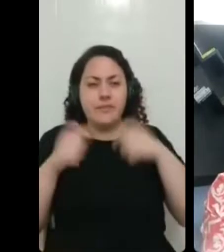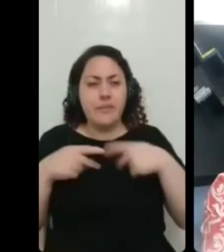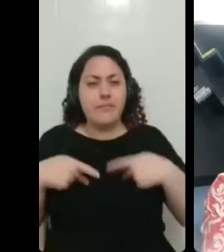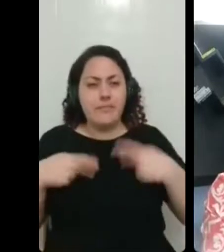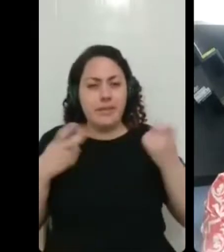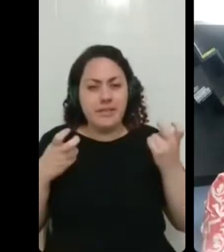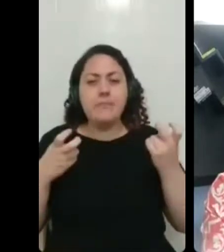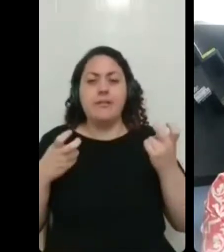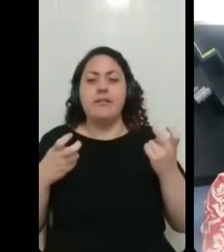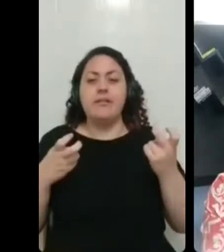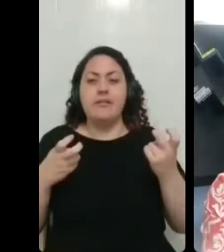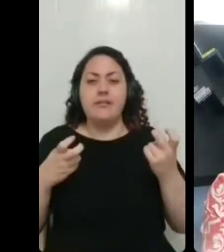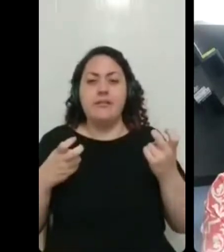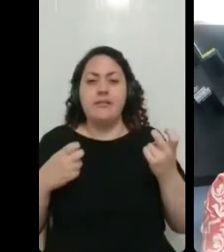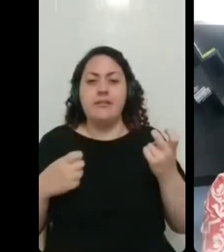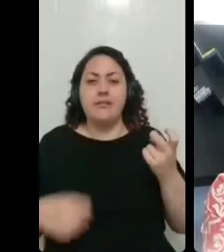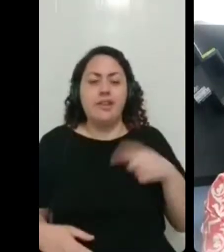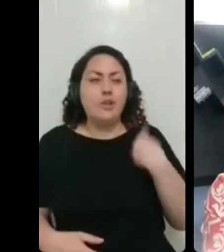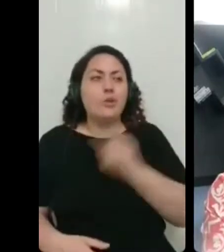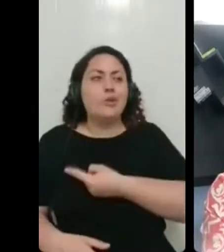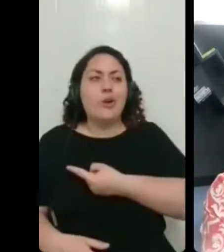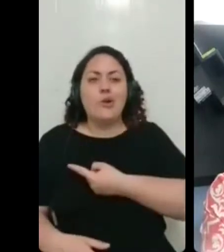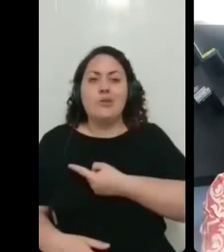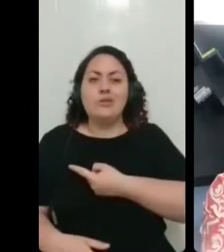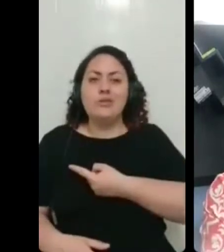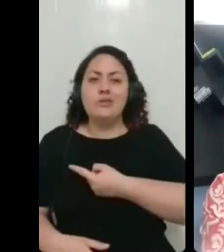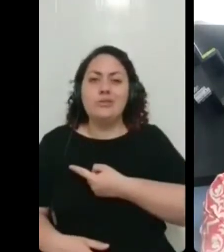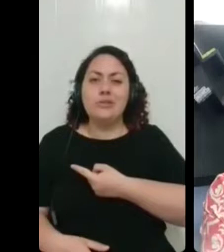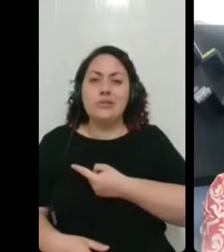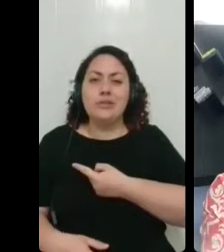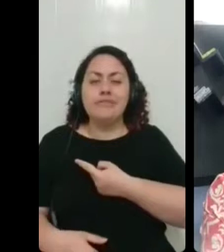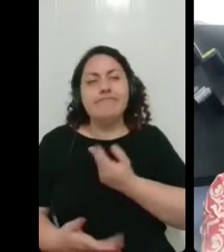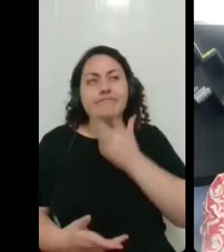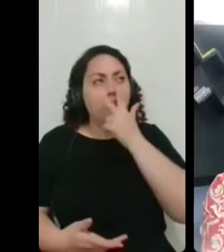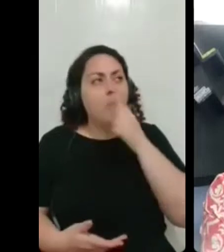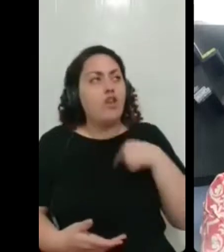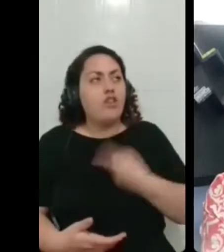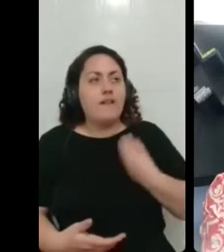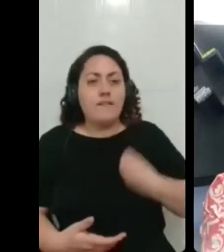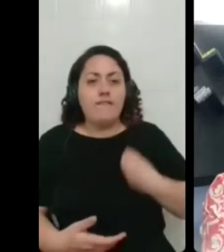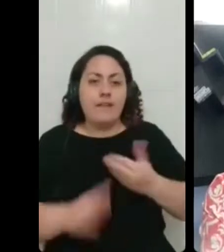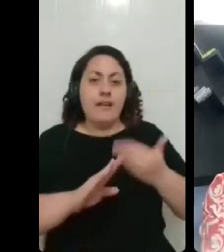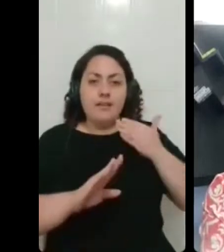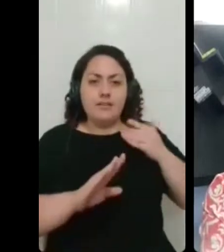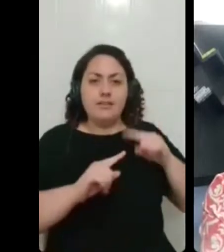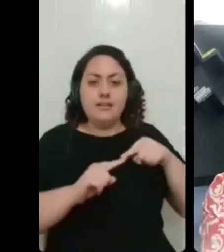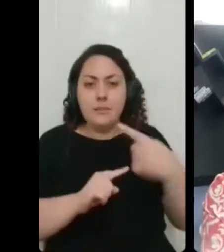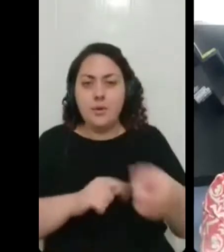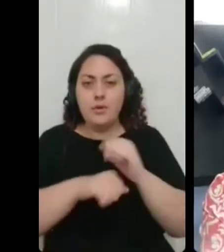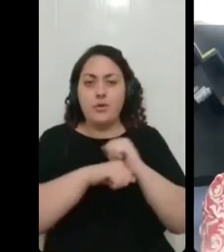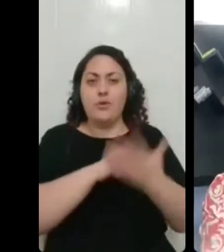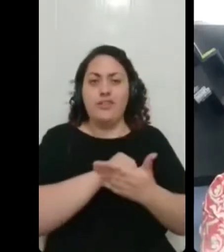digamos, rendimento, né, antes e do nosso rendimento depois e que a gente não pode se comparar